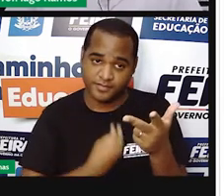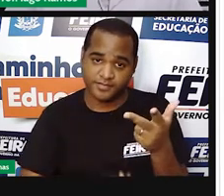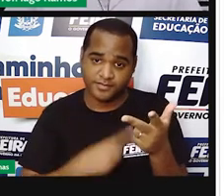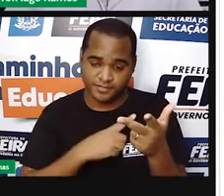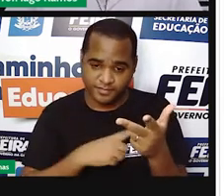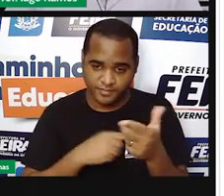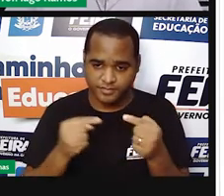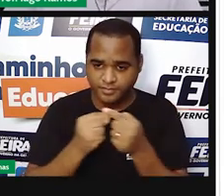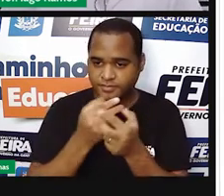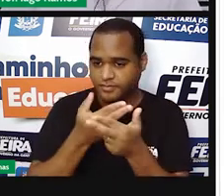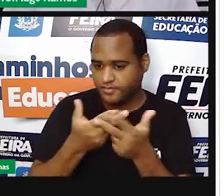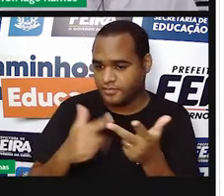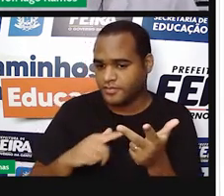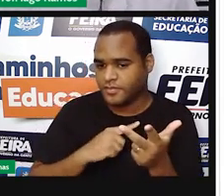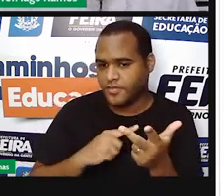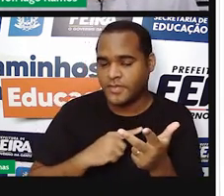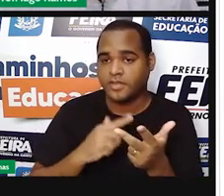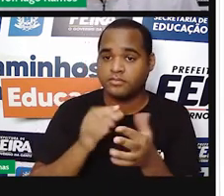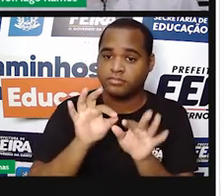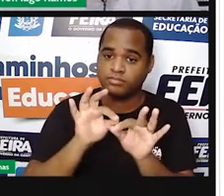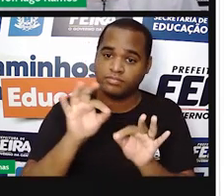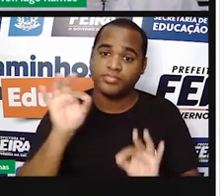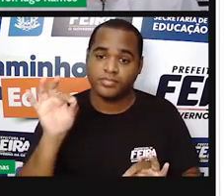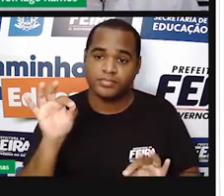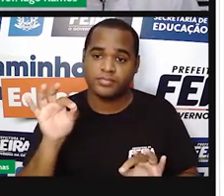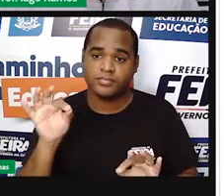tomado por base a largura,